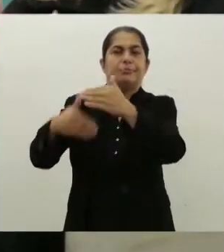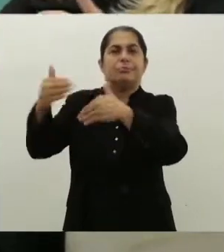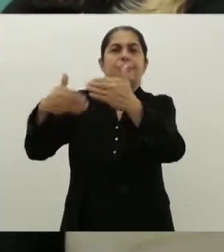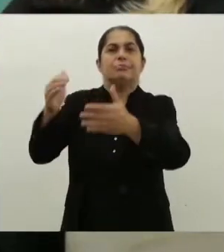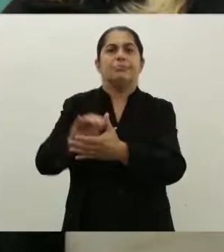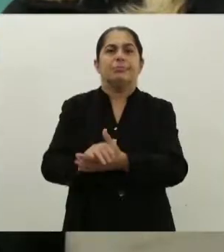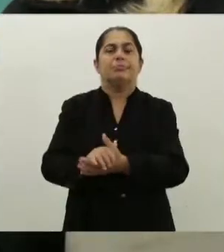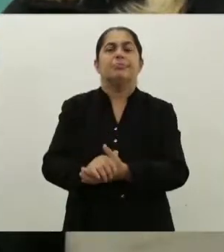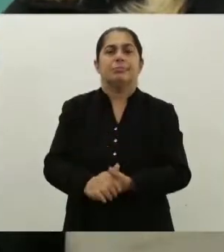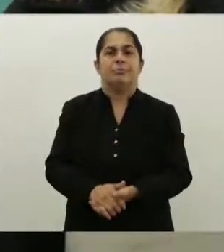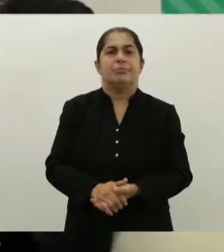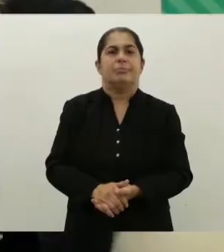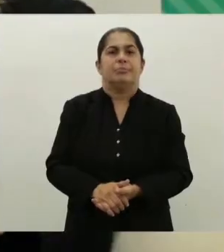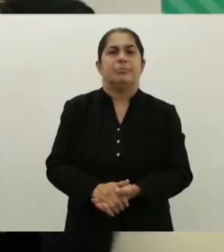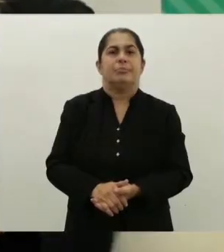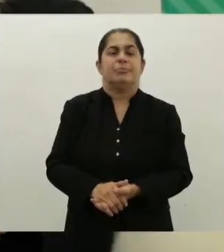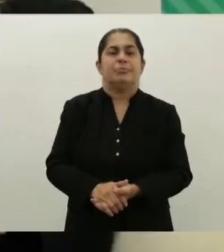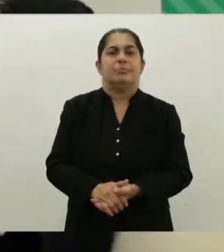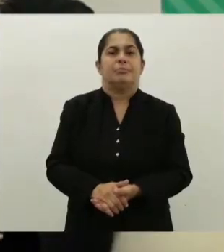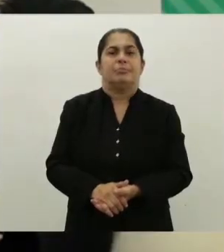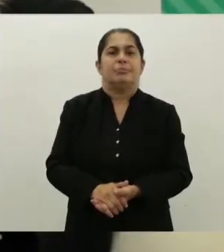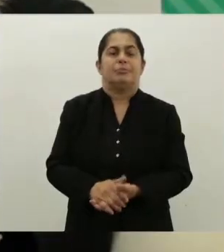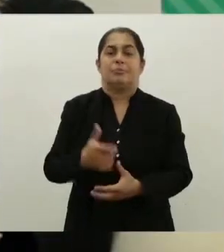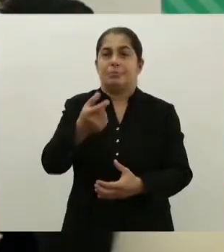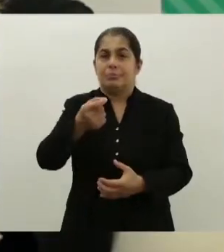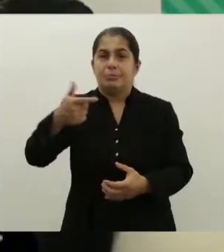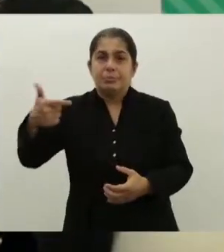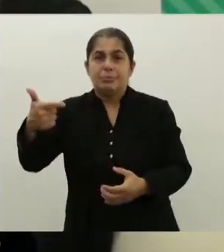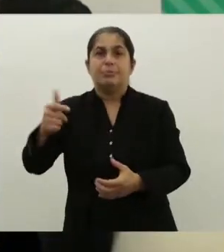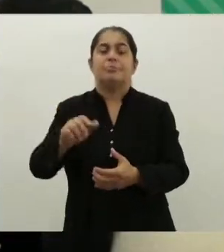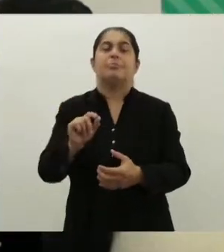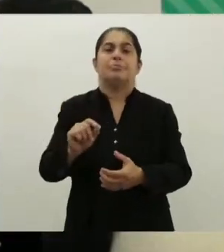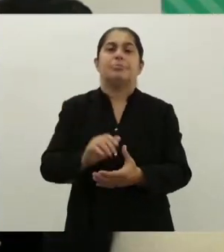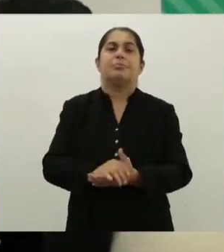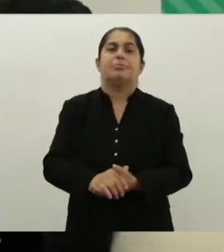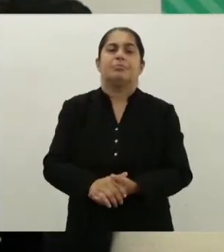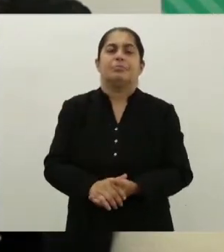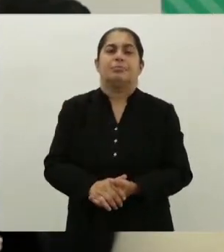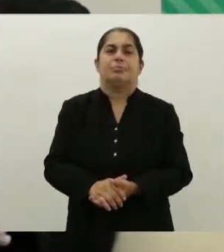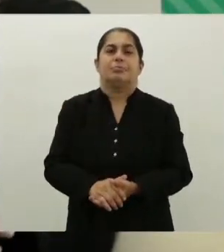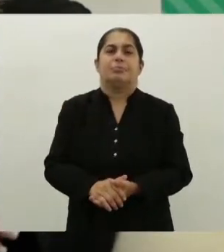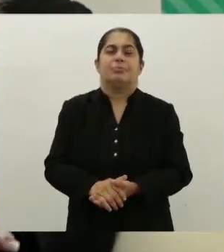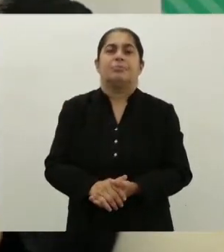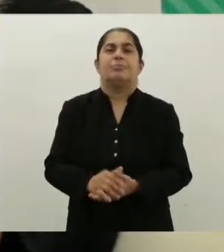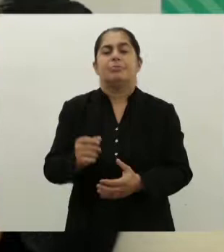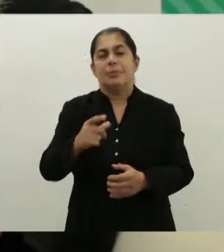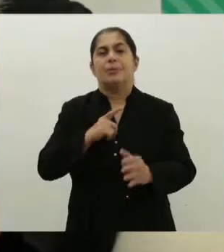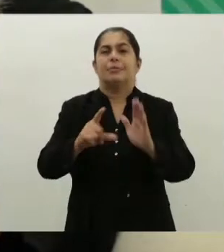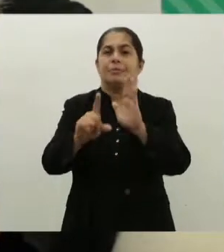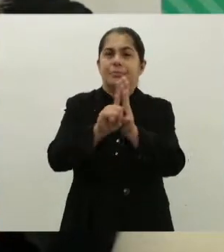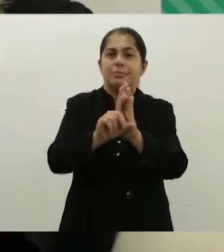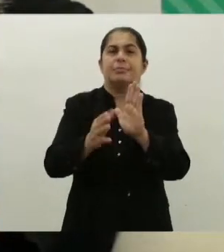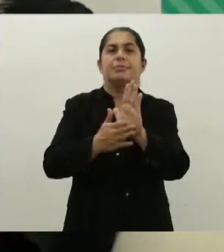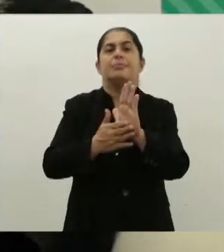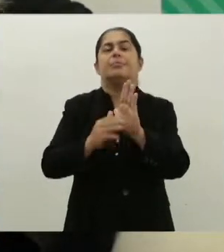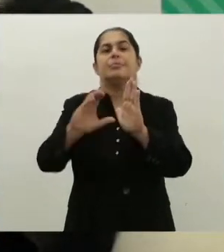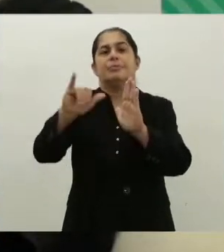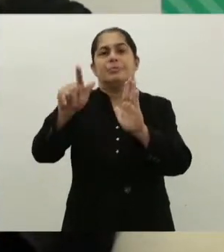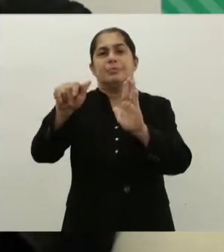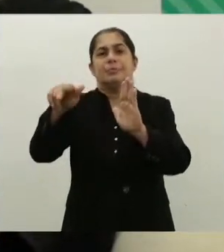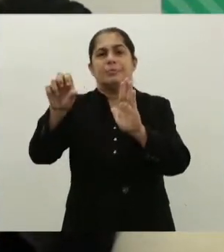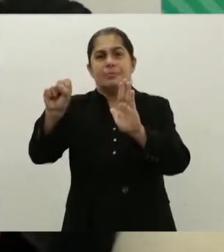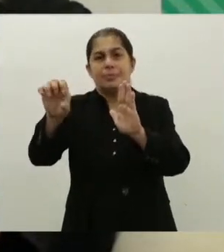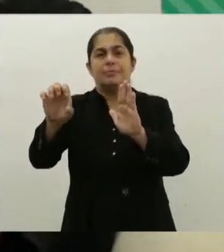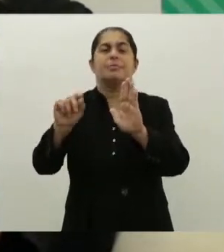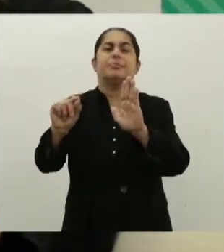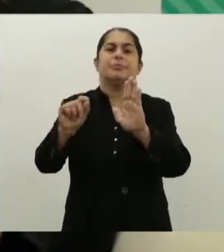evoluir junto com ele. Mas existiram também, em 2012, nós tivemos a criação da Lei do Sinase, que foi